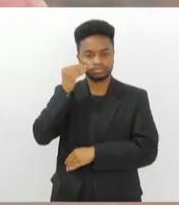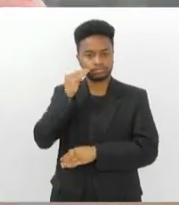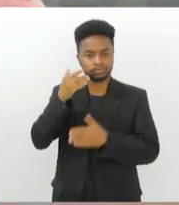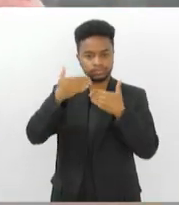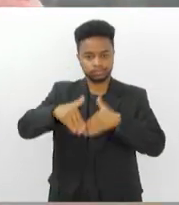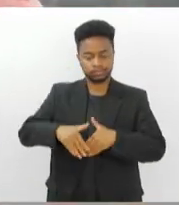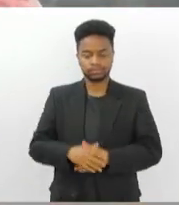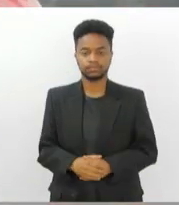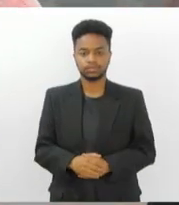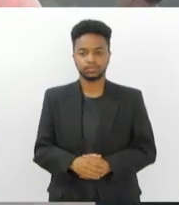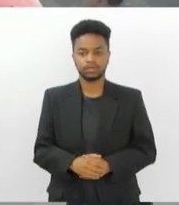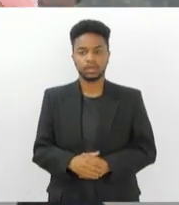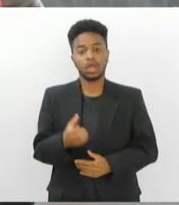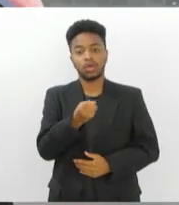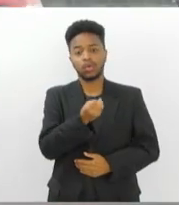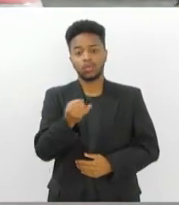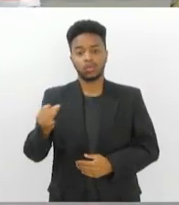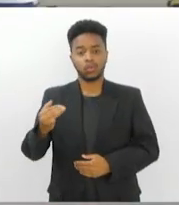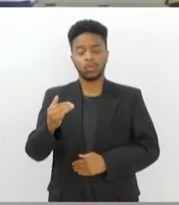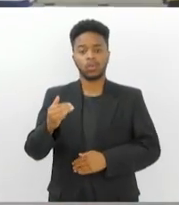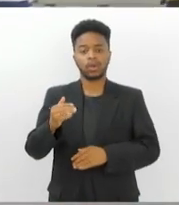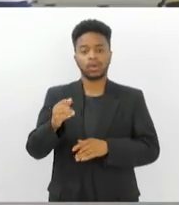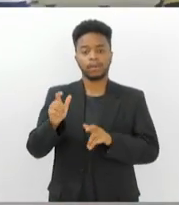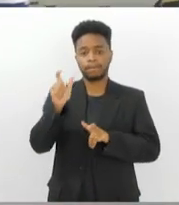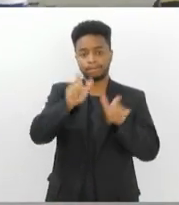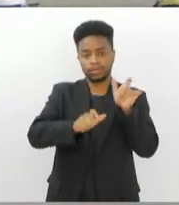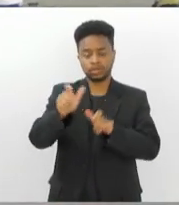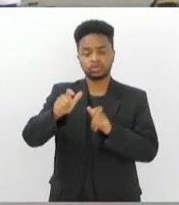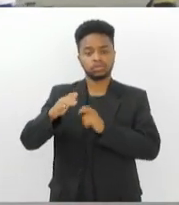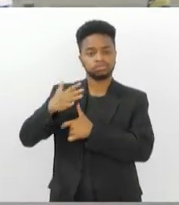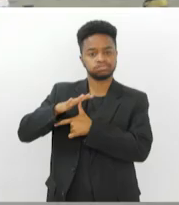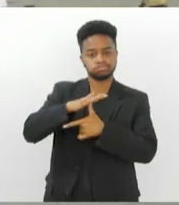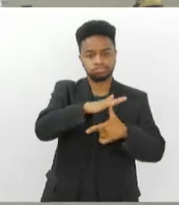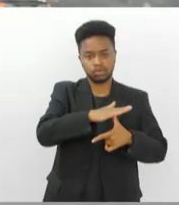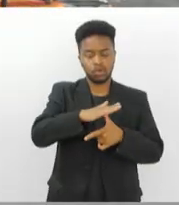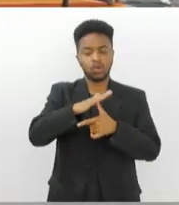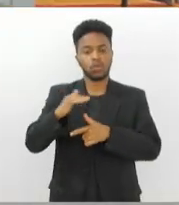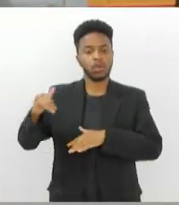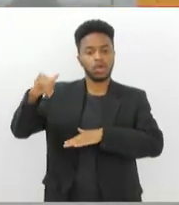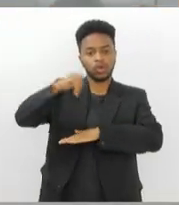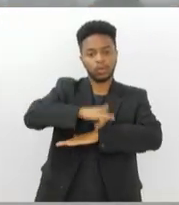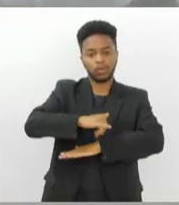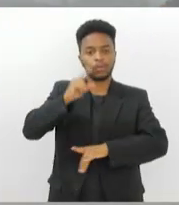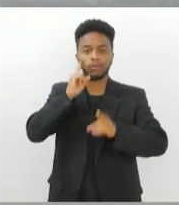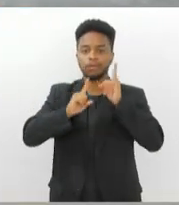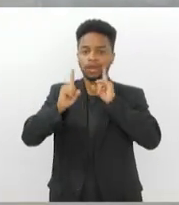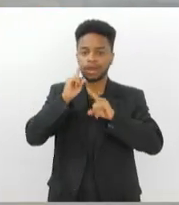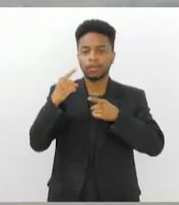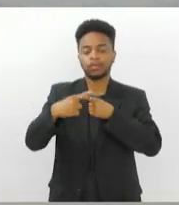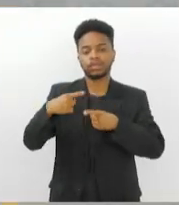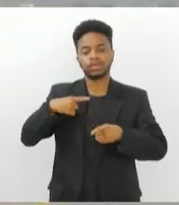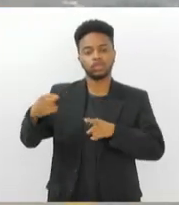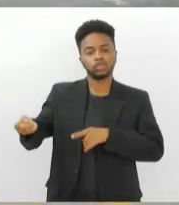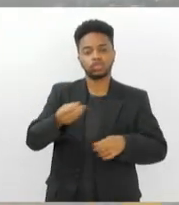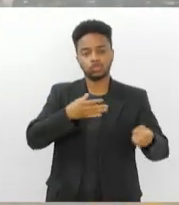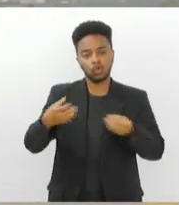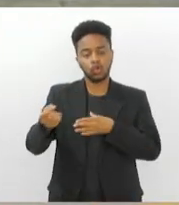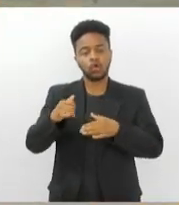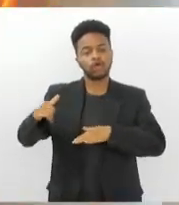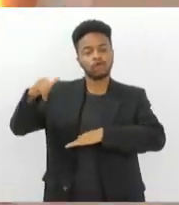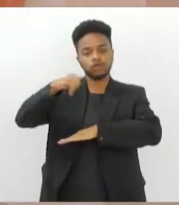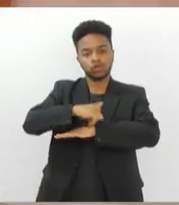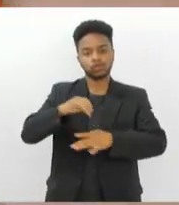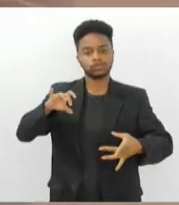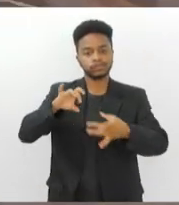Número de passageiros diários quase triplicou no aeroporto de Maricá após receber novos voos de plataforma de petróleo.